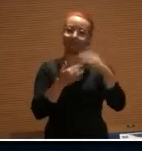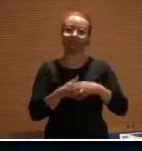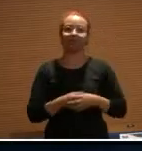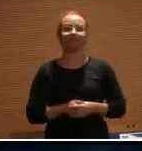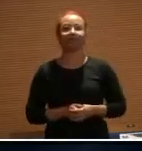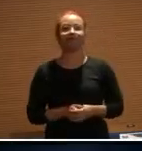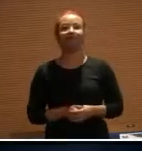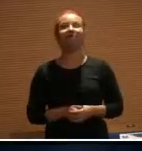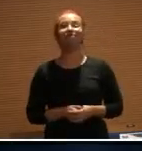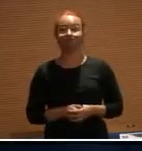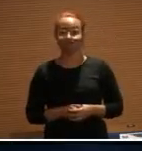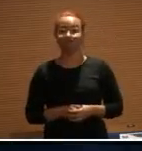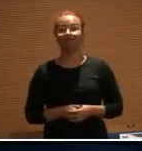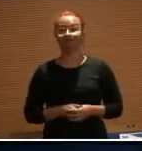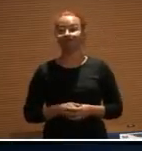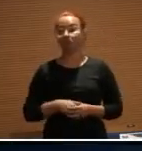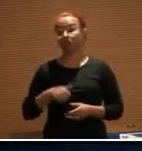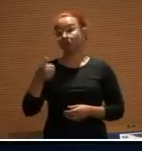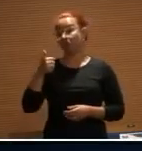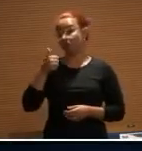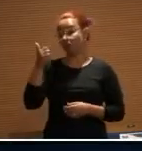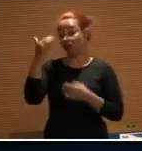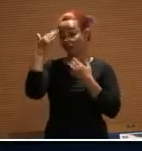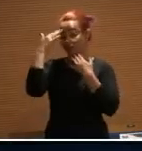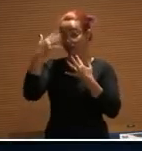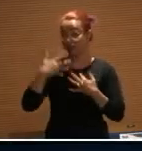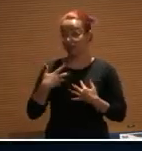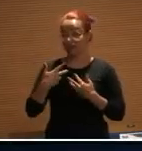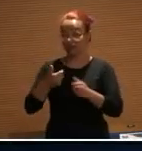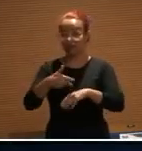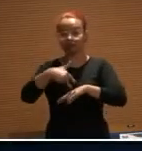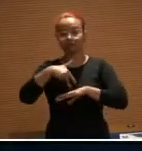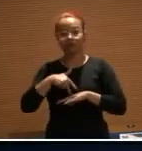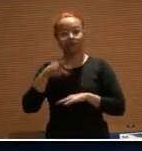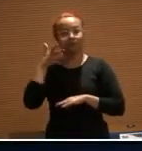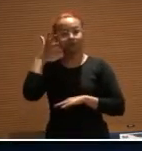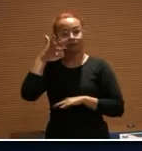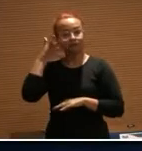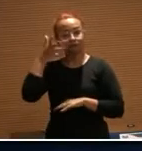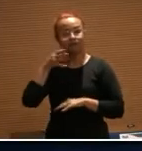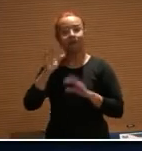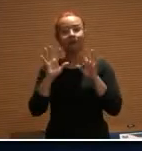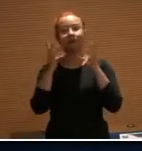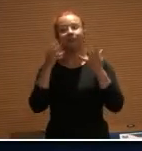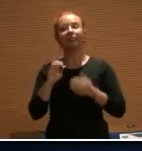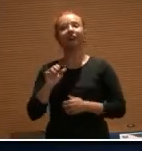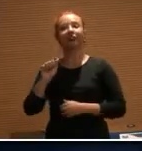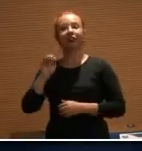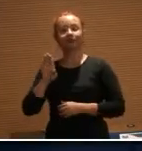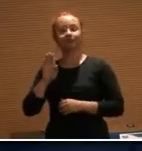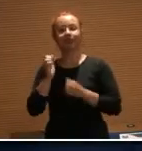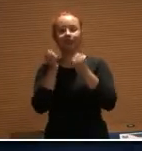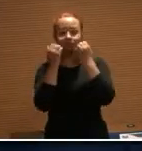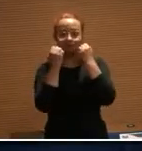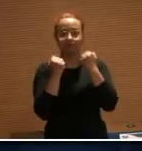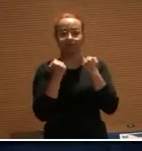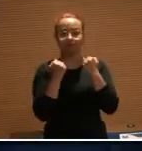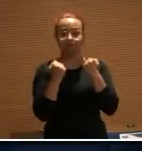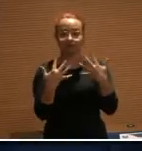Primeiro eu agradeço o convite para participar desse evento da OAB, dessa audiência pública.